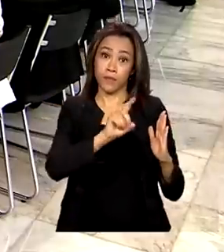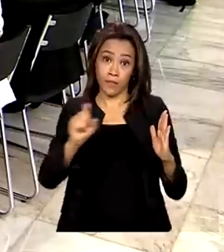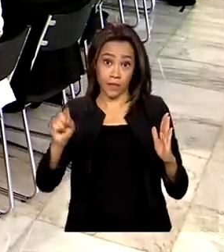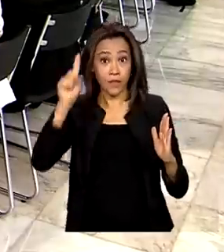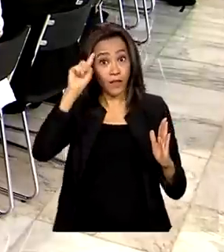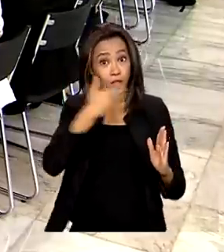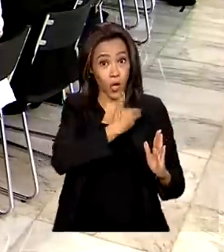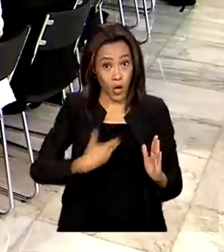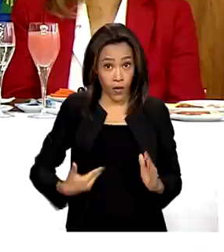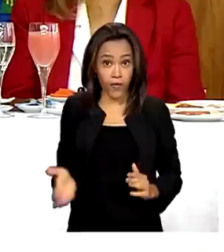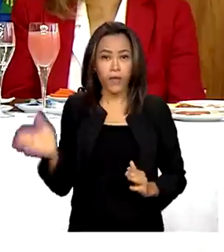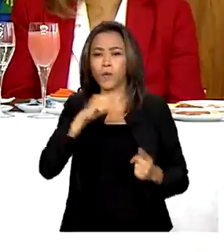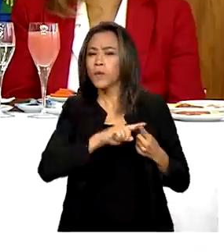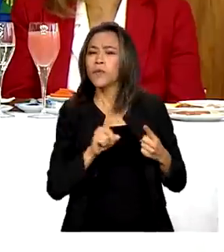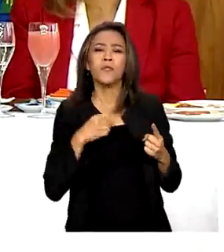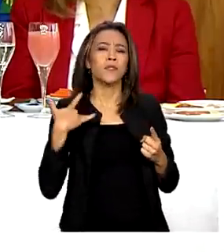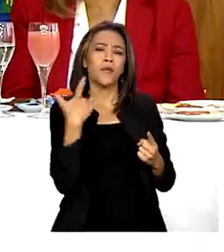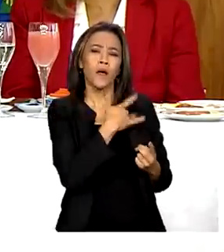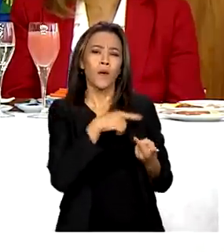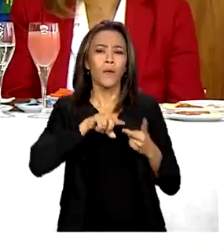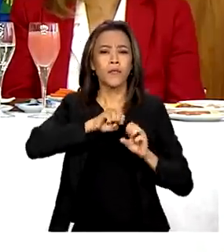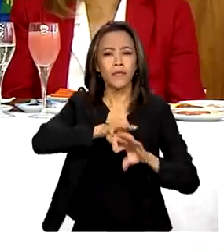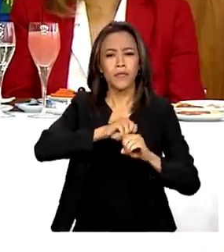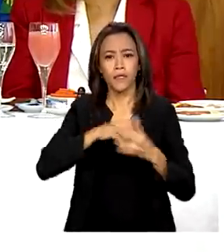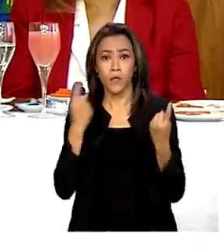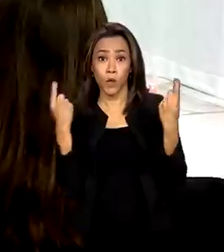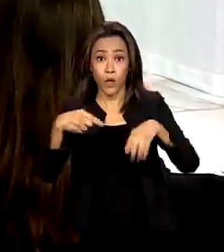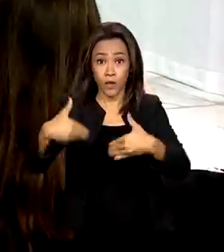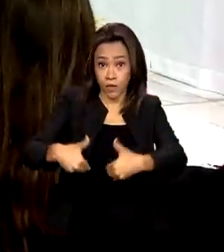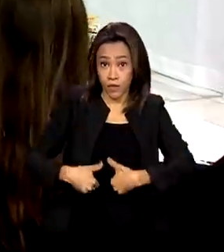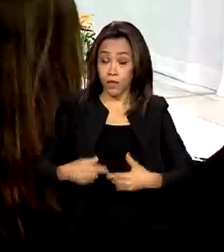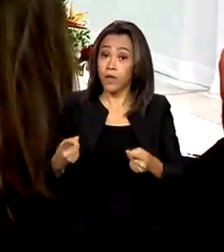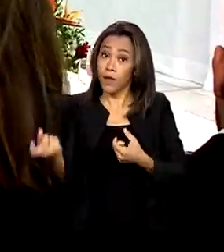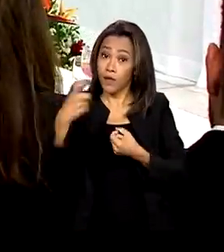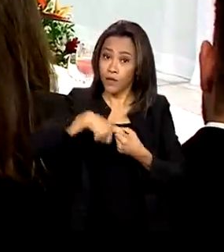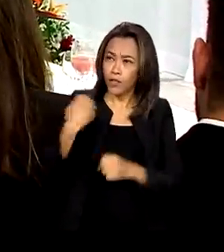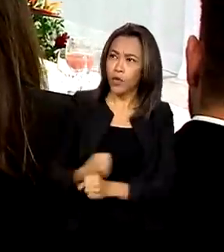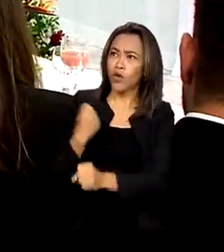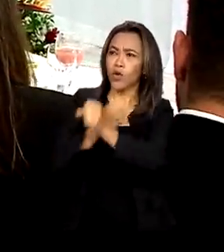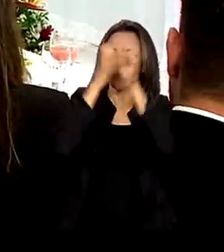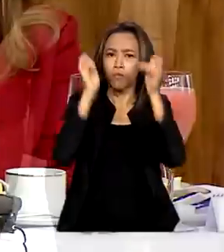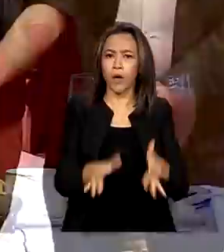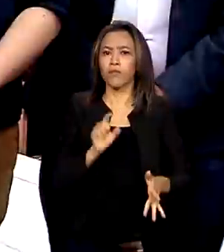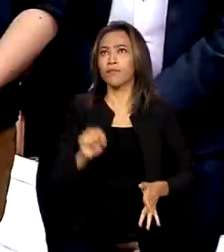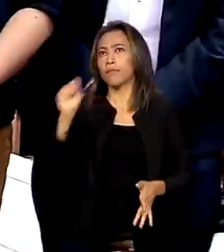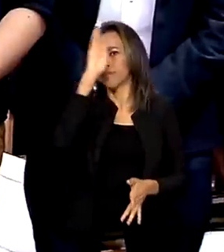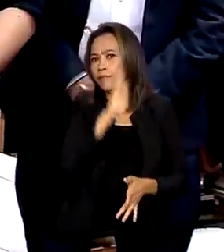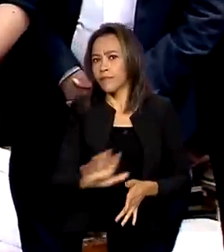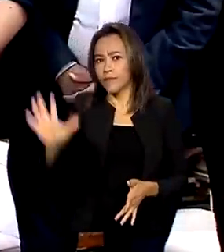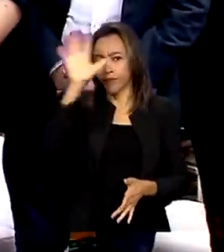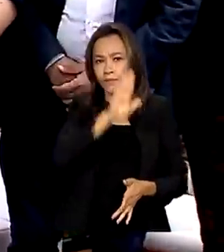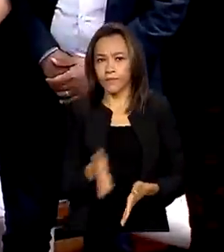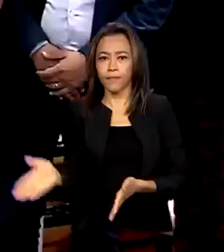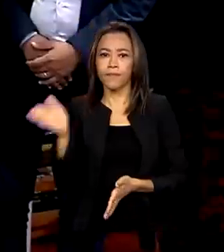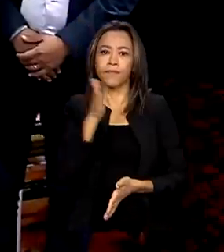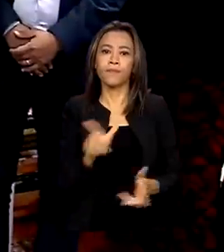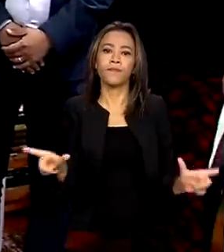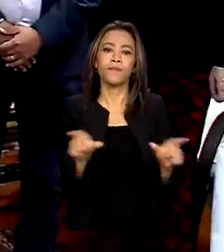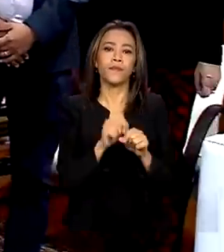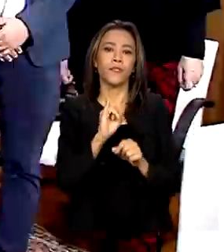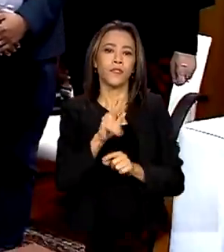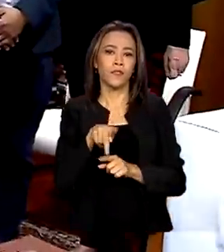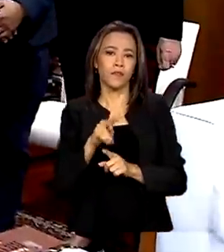governo. Na lista, saúde, educação, combate à fome e retomada de obras paradas. E FAM apresenta